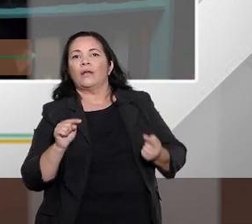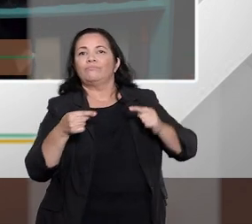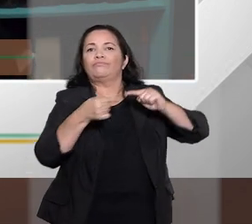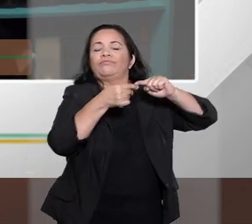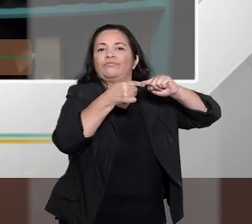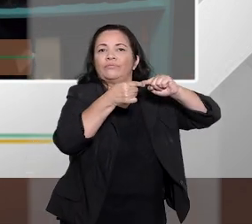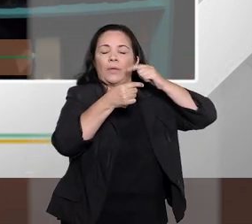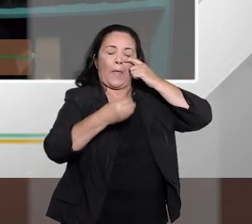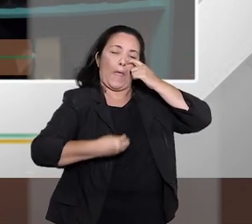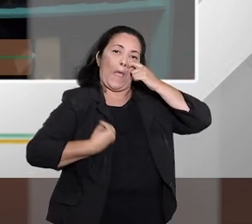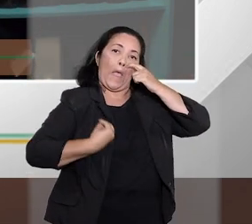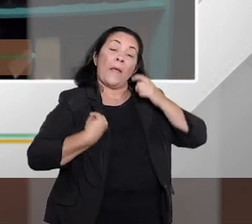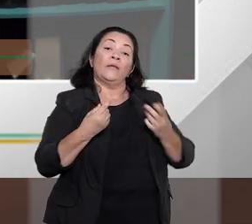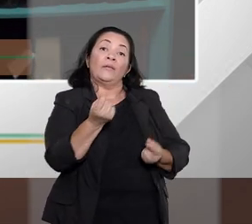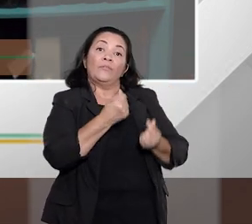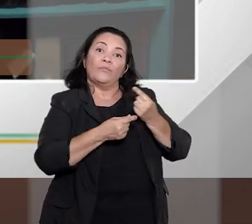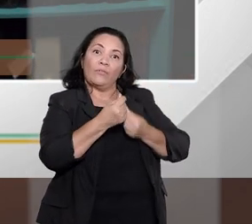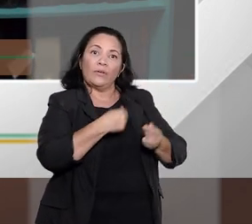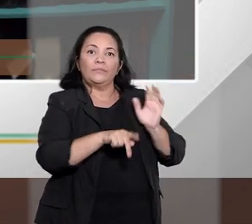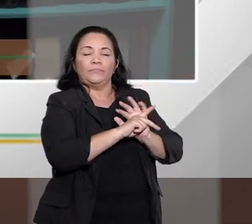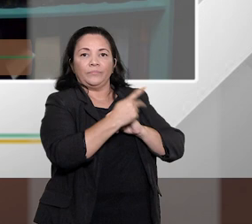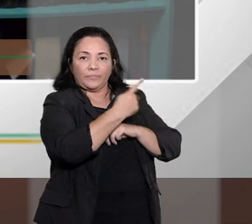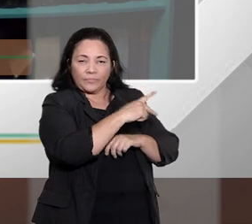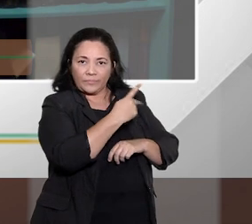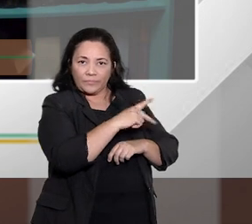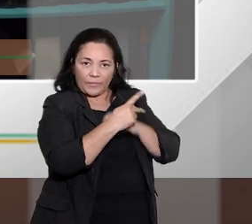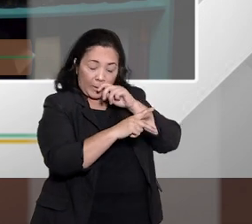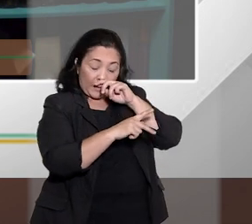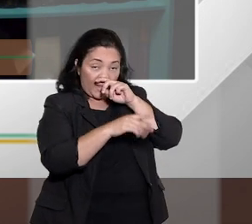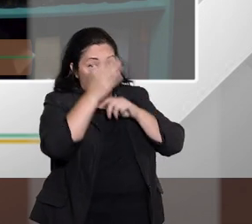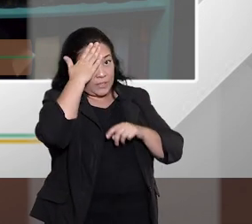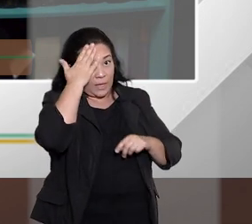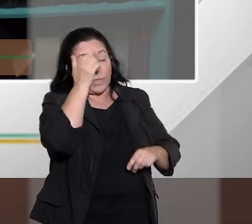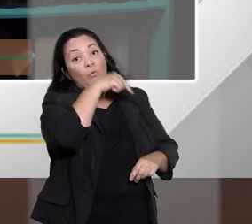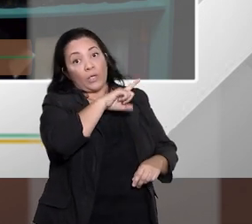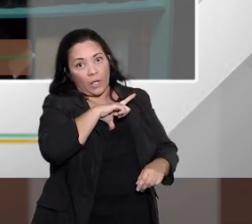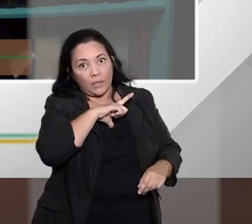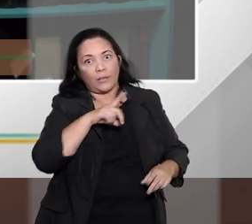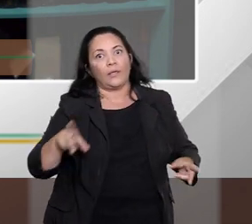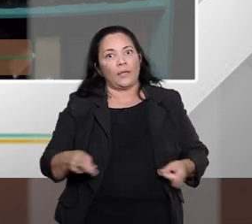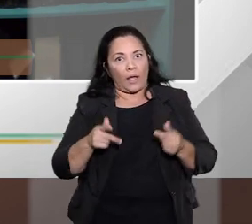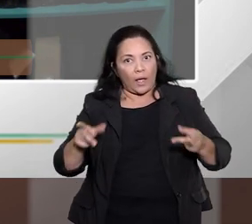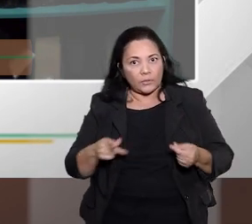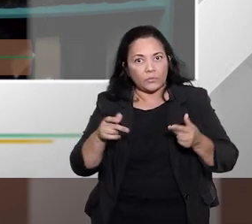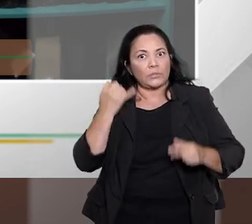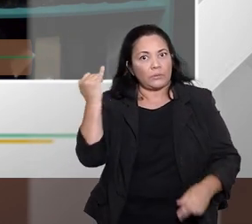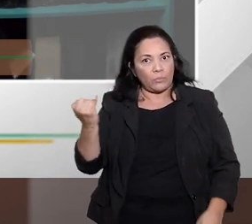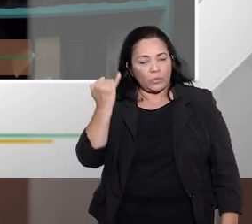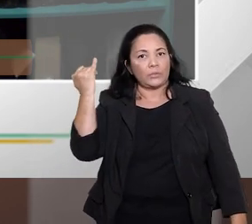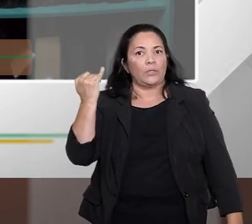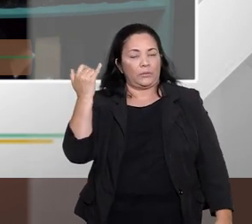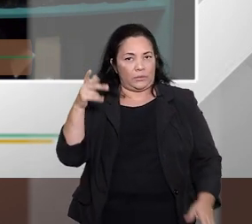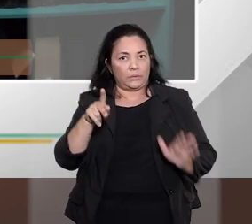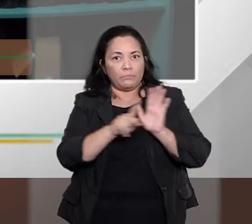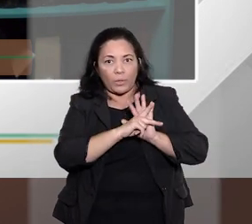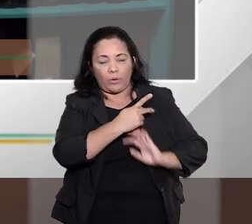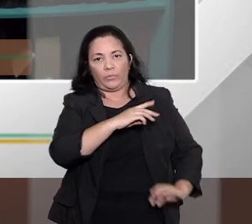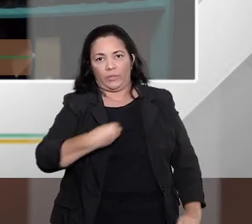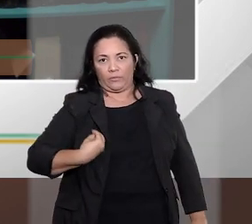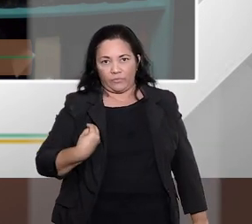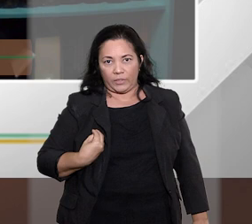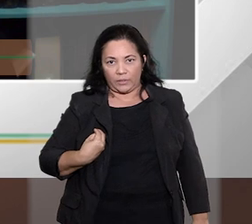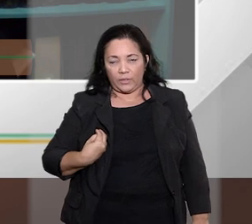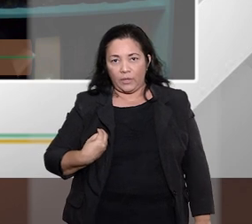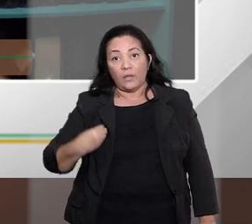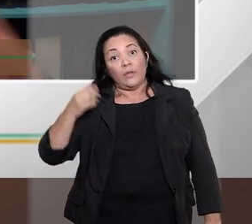a capacidade de pagamento e reservado aquele mínimo existencial no momento da concessão efetiva, então tem que se ver qual é